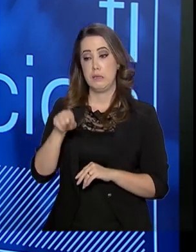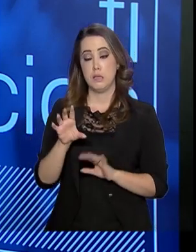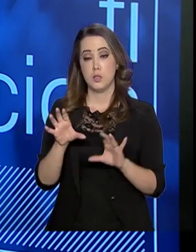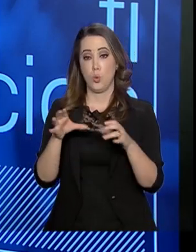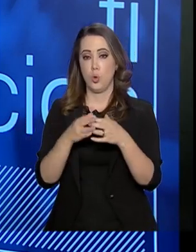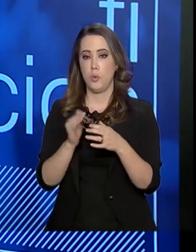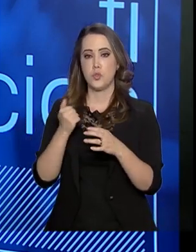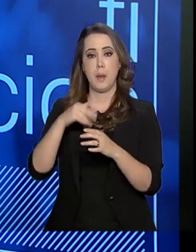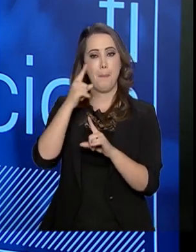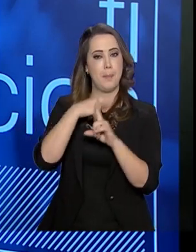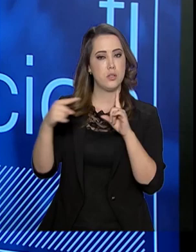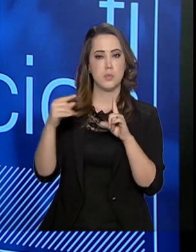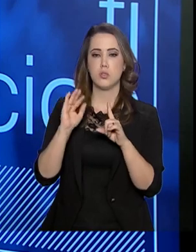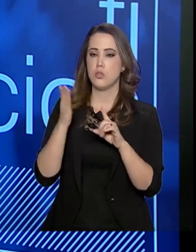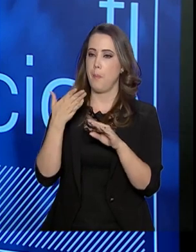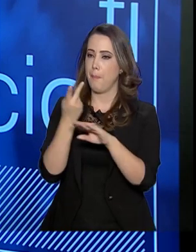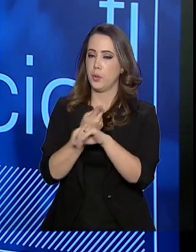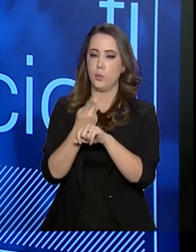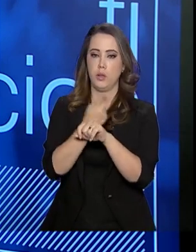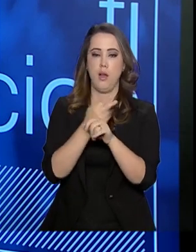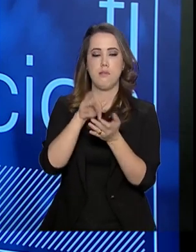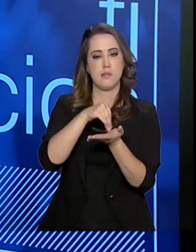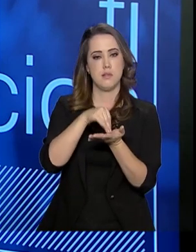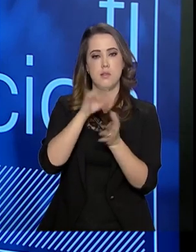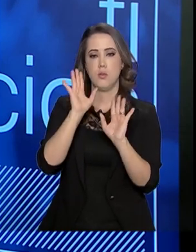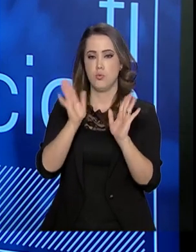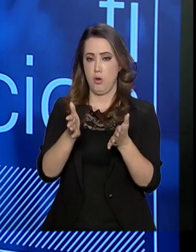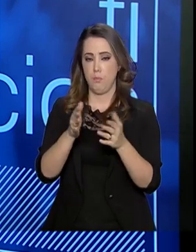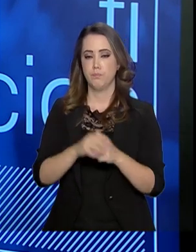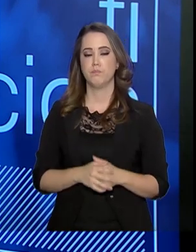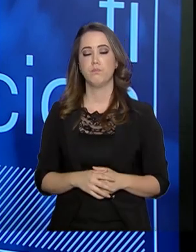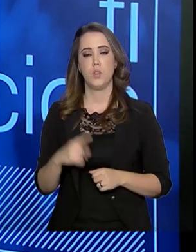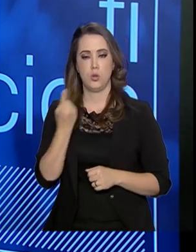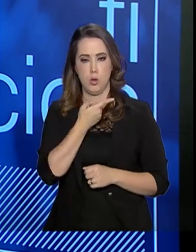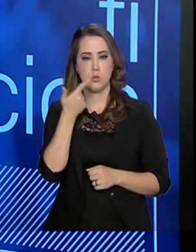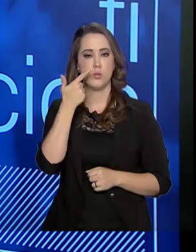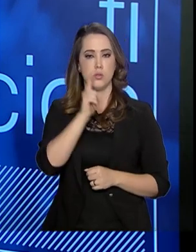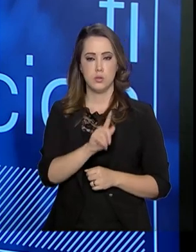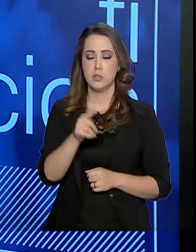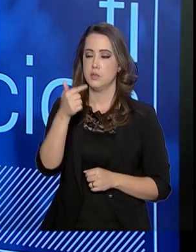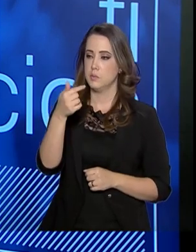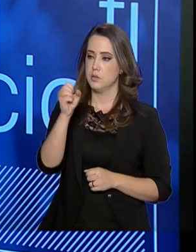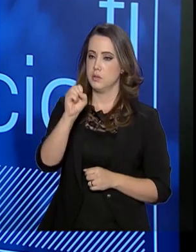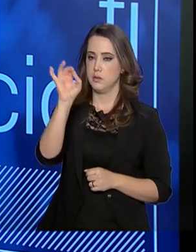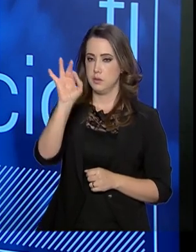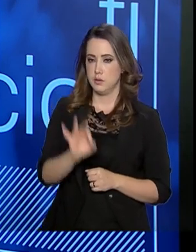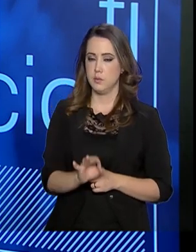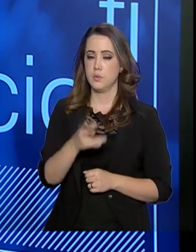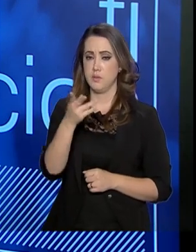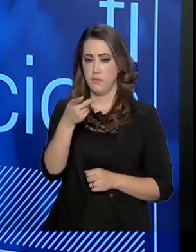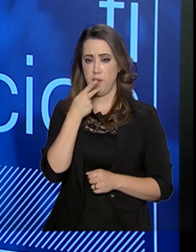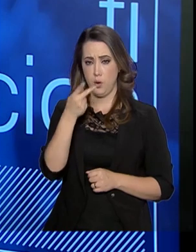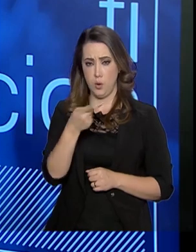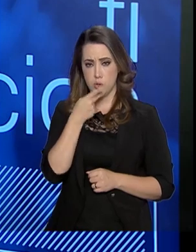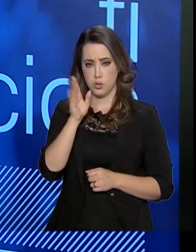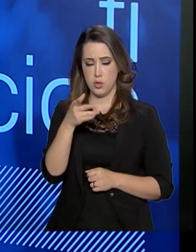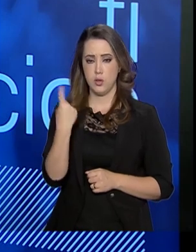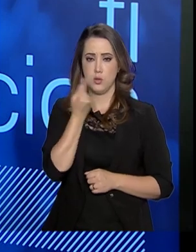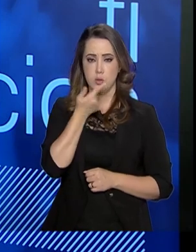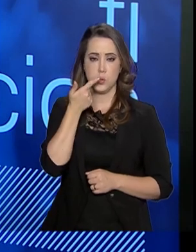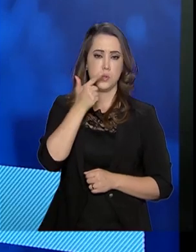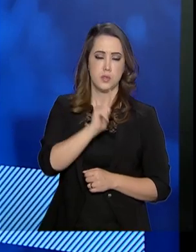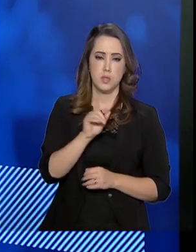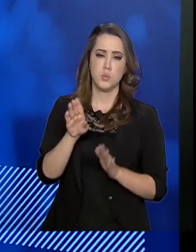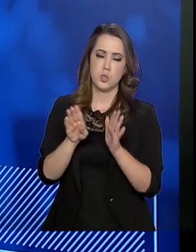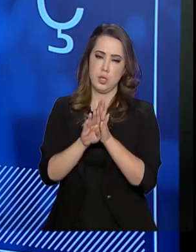dos que foram bloqueados já se cadastraram. Então, assim, nós estamos atingindo aí o 78% que você citou. Eu acredito que nós possamos